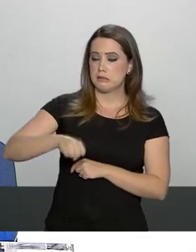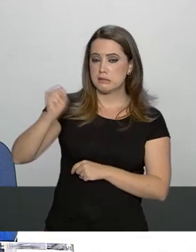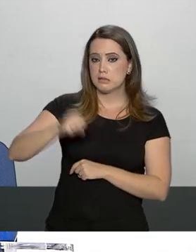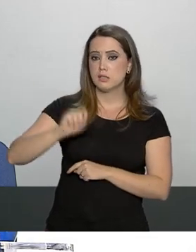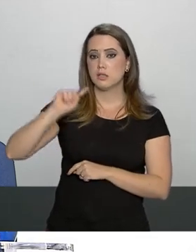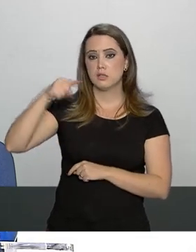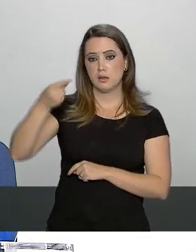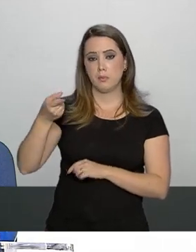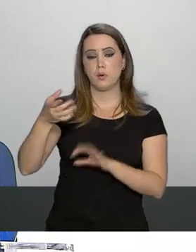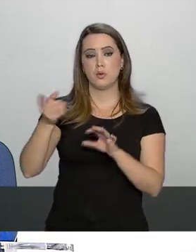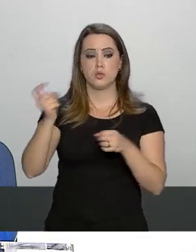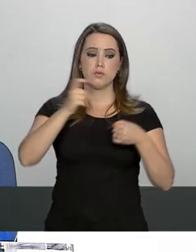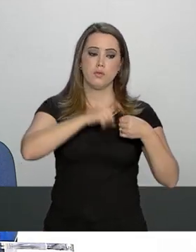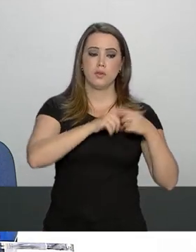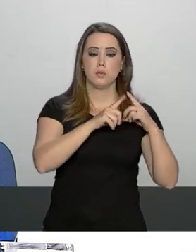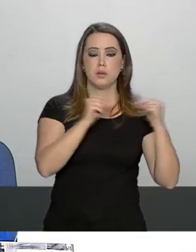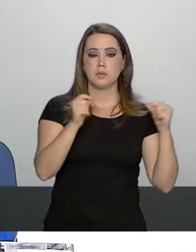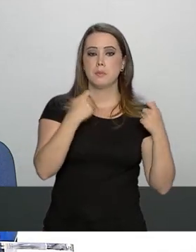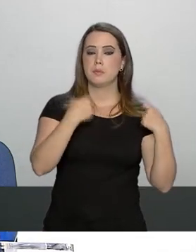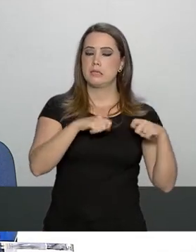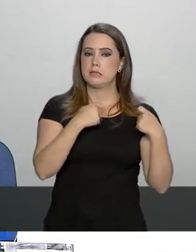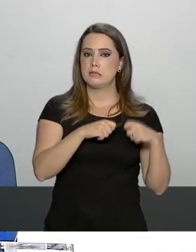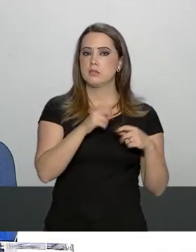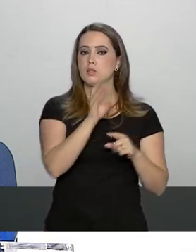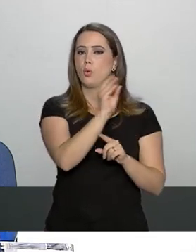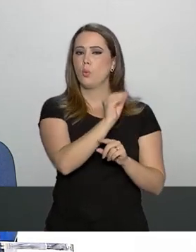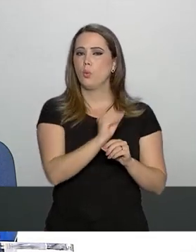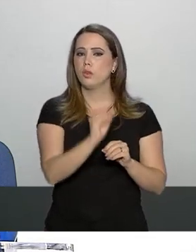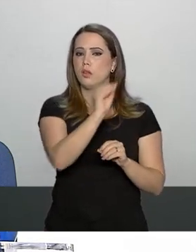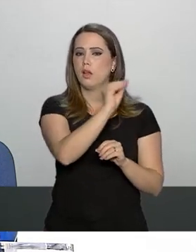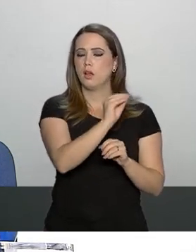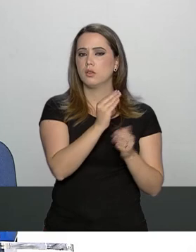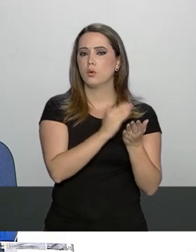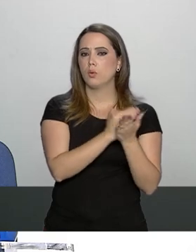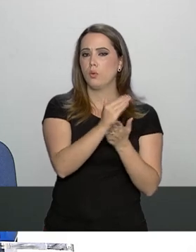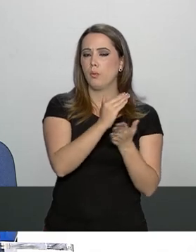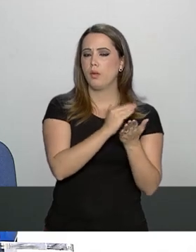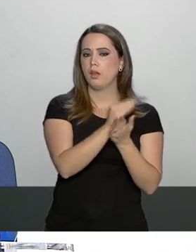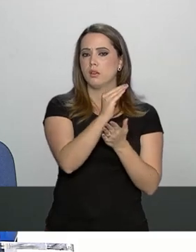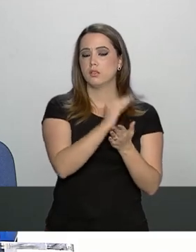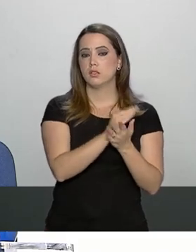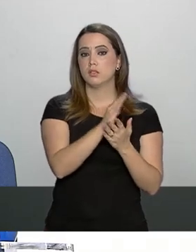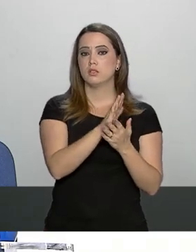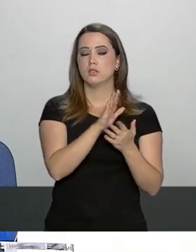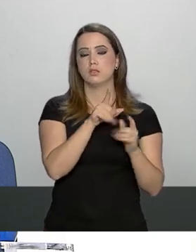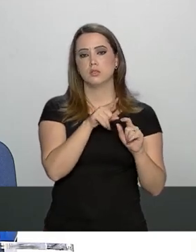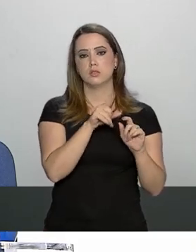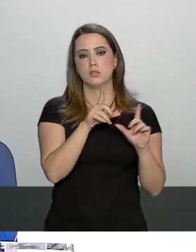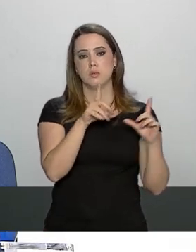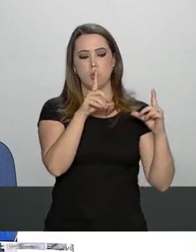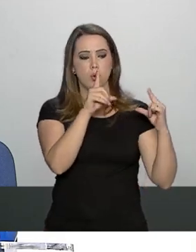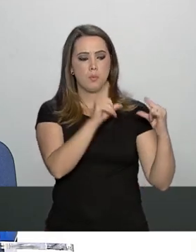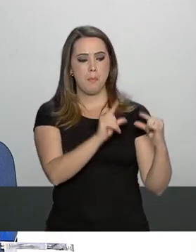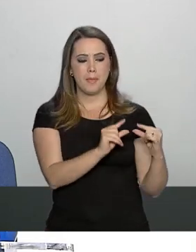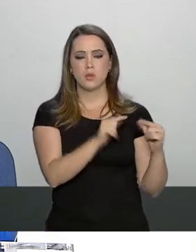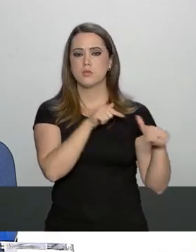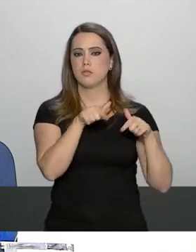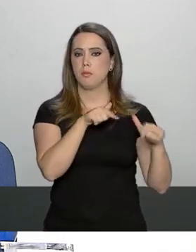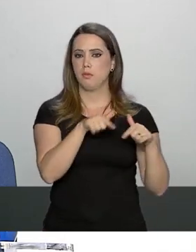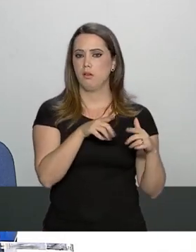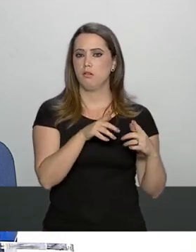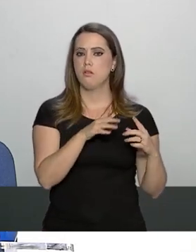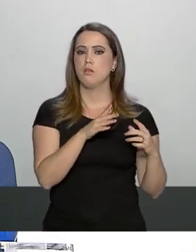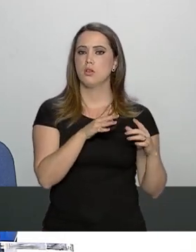o retorno dele a Brasília ele ainda vai ter que inserir-se num contexto de menos de menos atividade